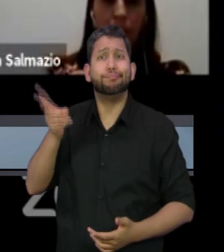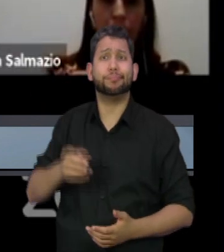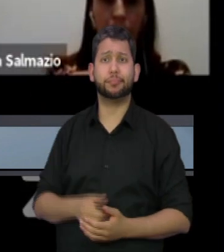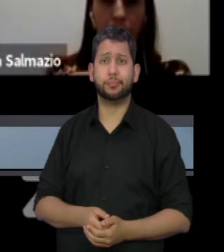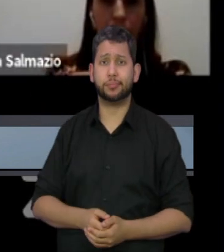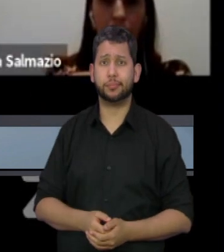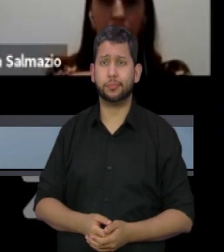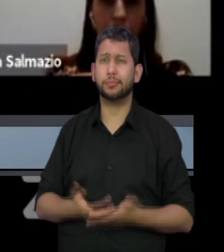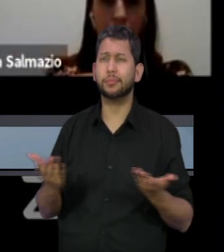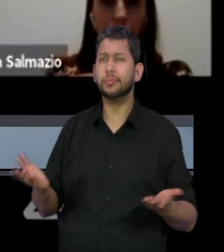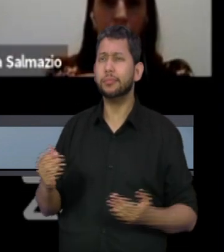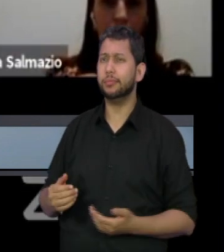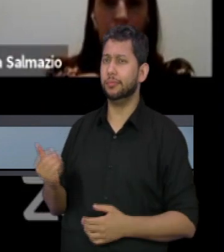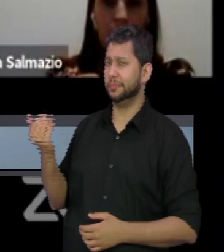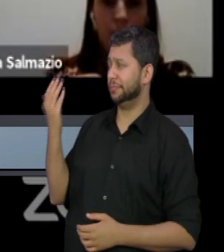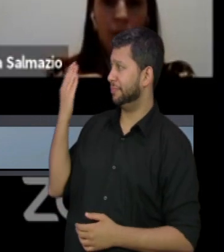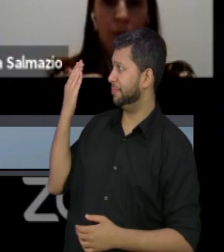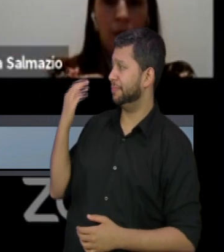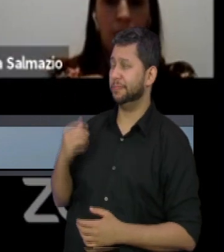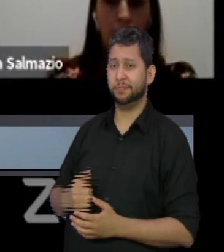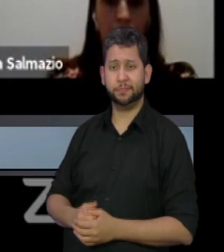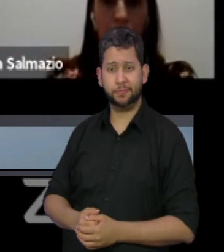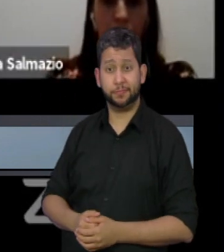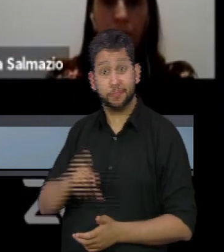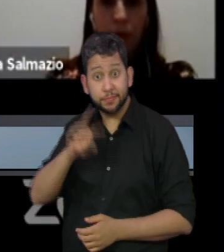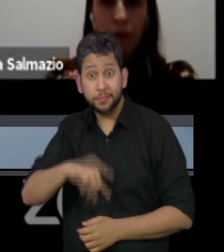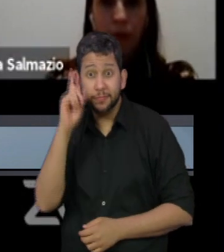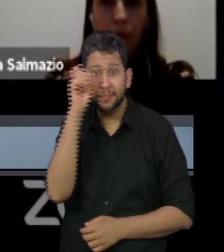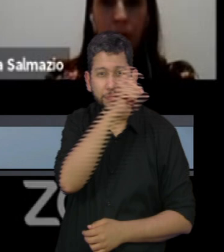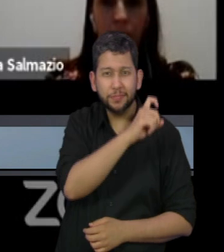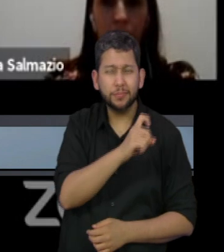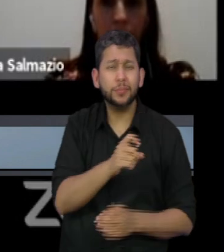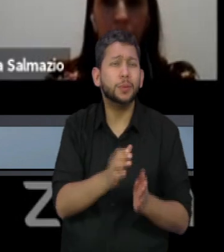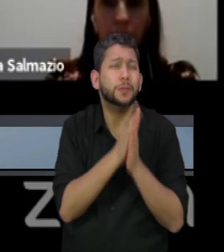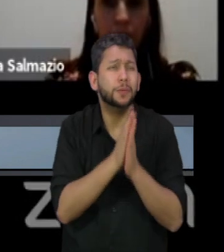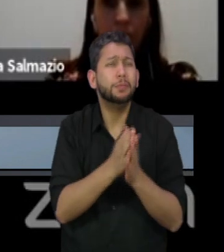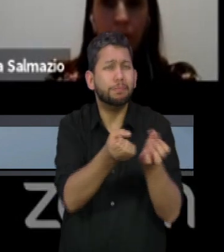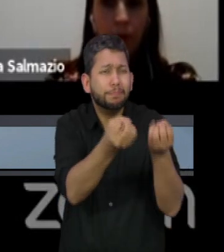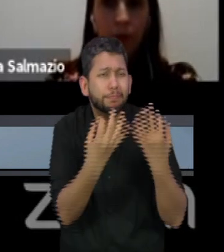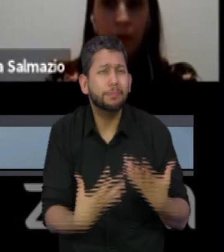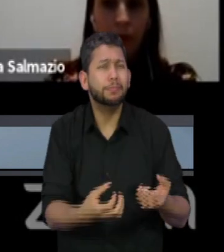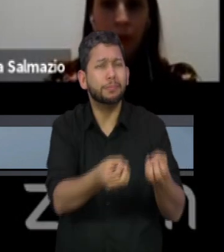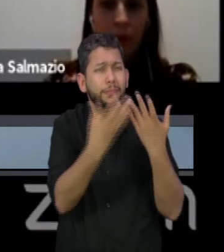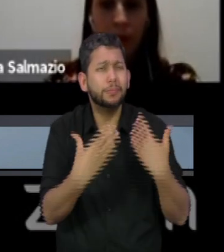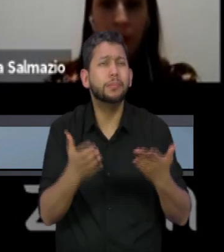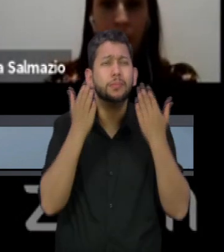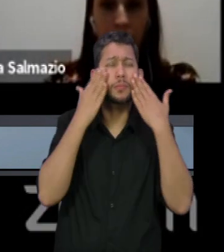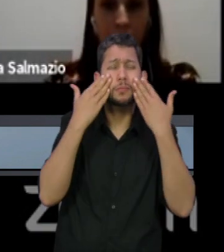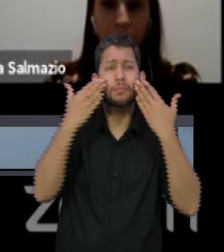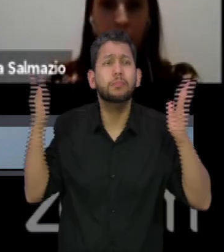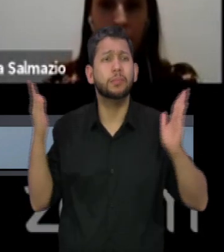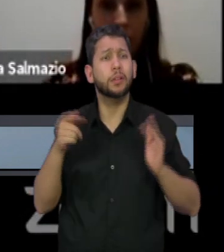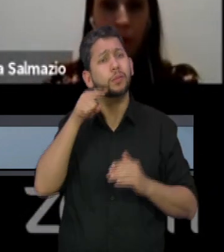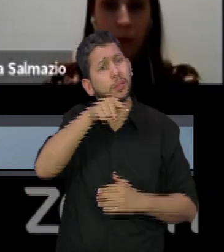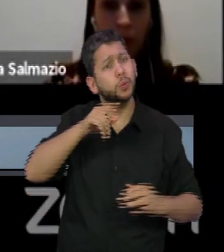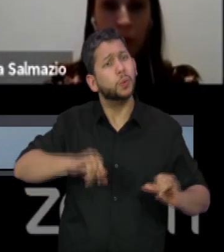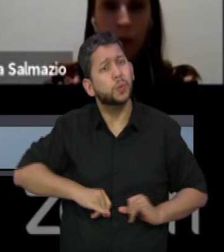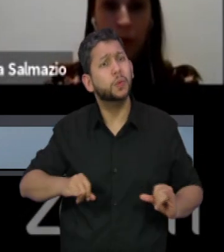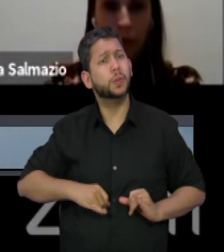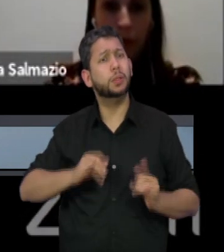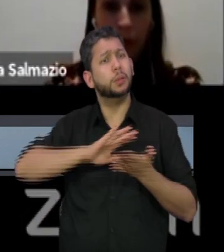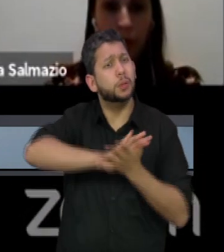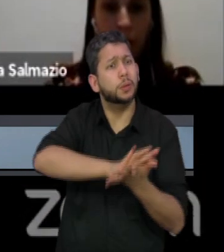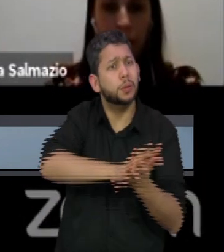você insistir para a pessoa falar, mostra a cara, a pessoa sofreu uma violência, ela está